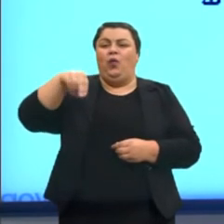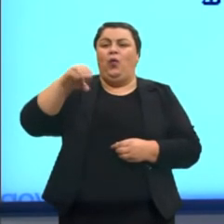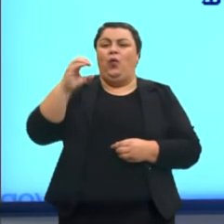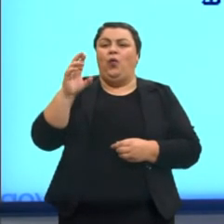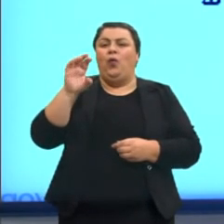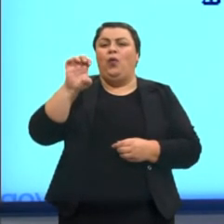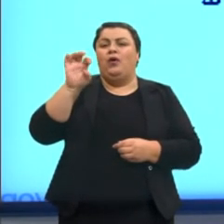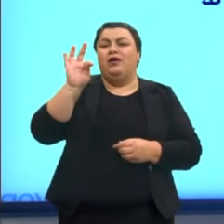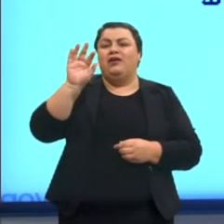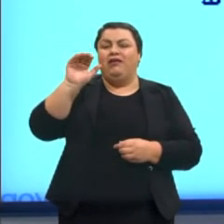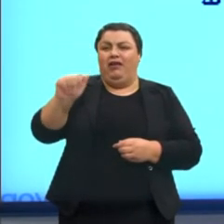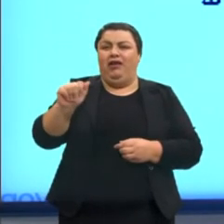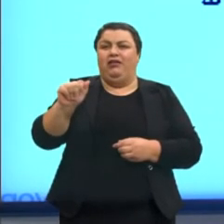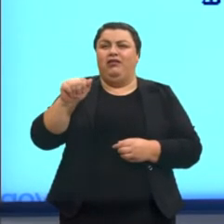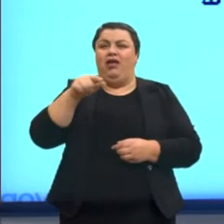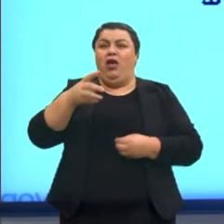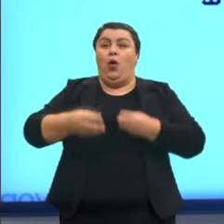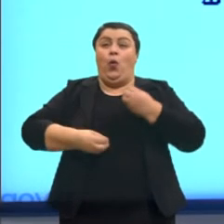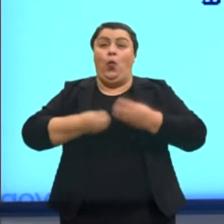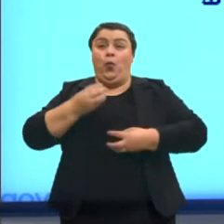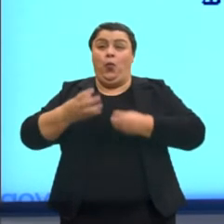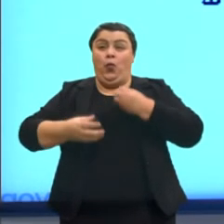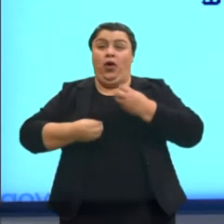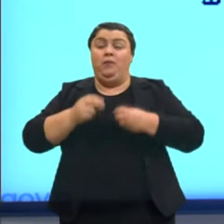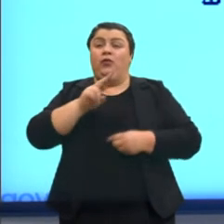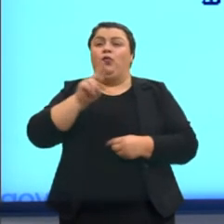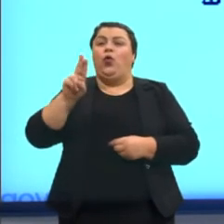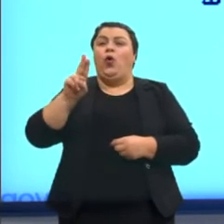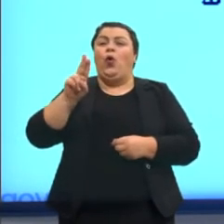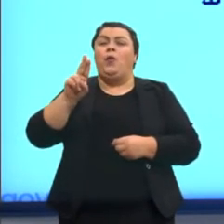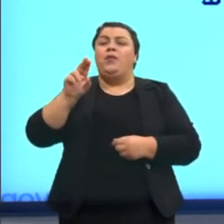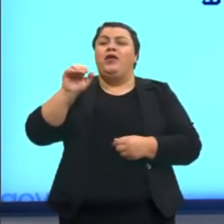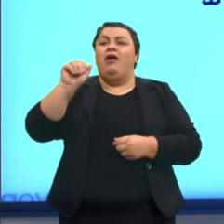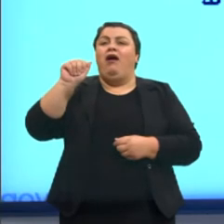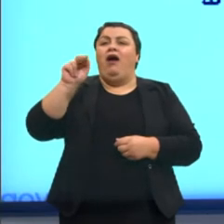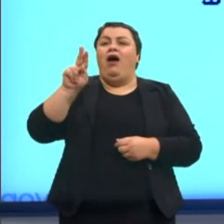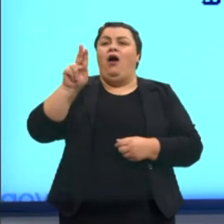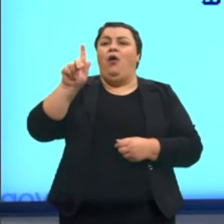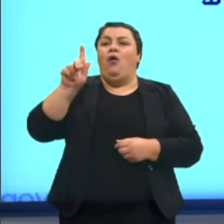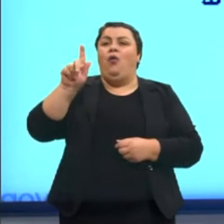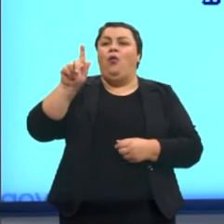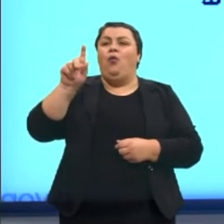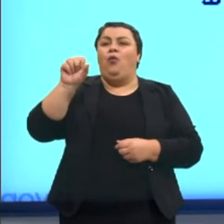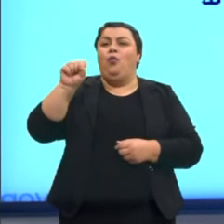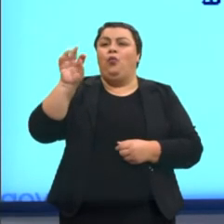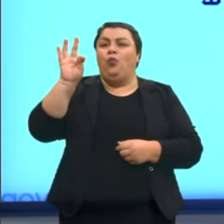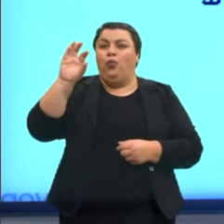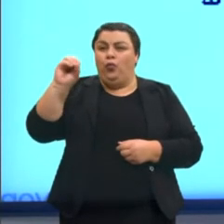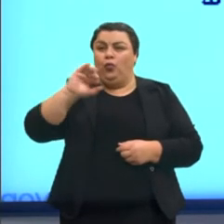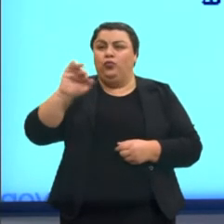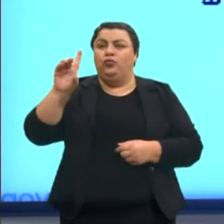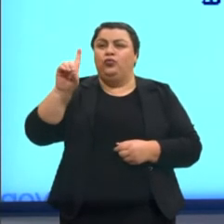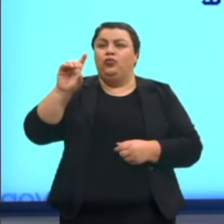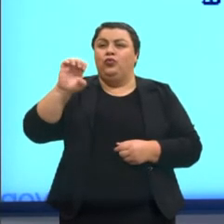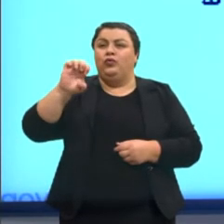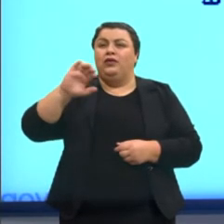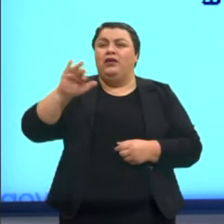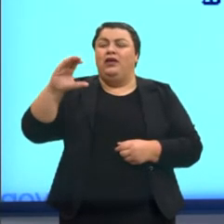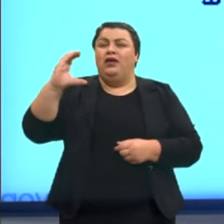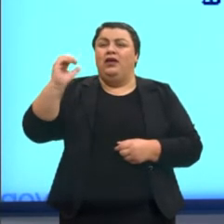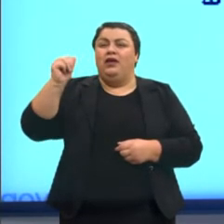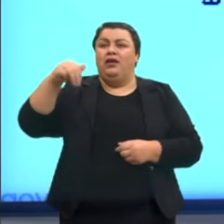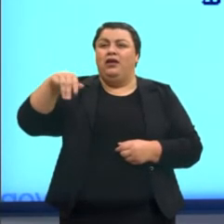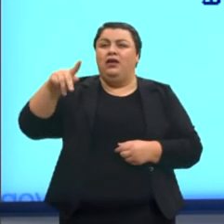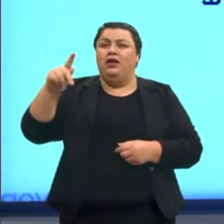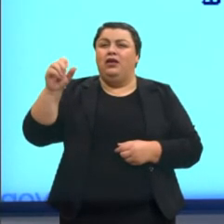aqui é um poema do Augusto de Campos que está escrito lixo. Mas se vocês